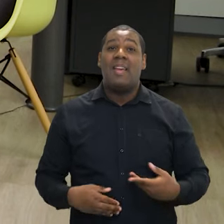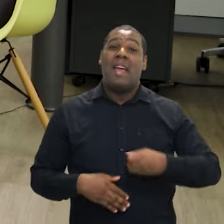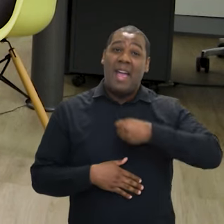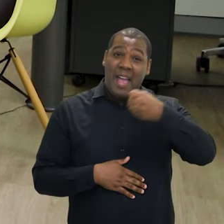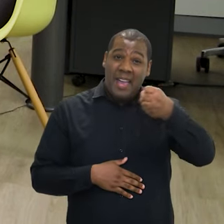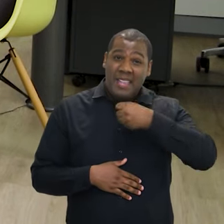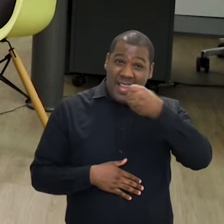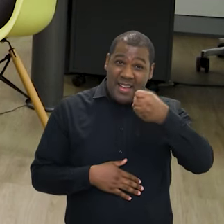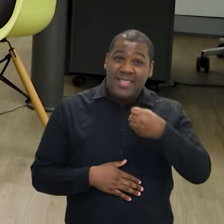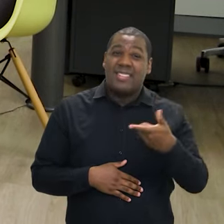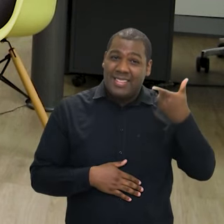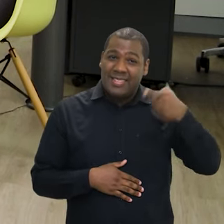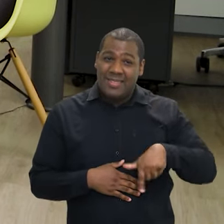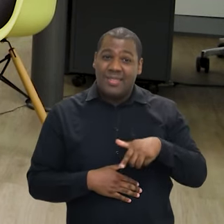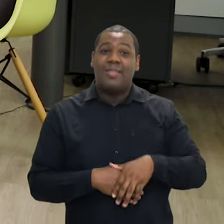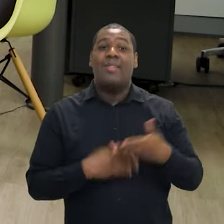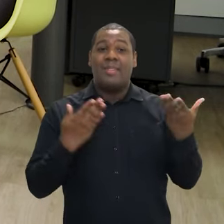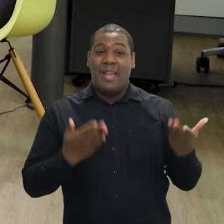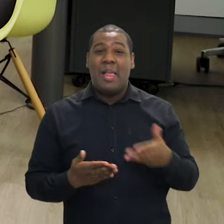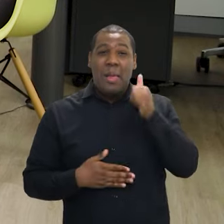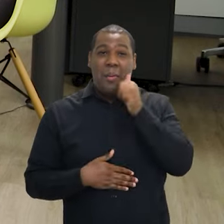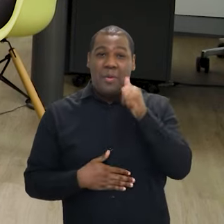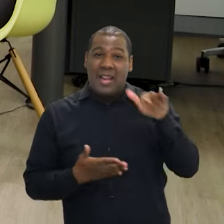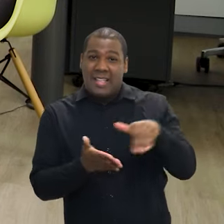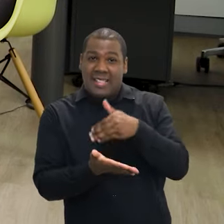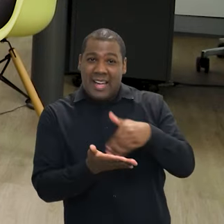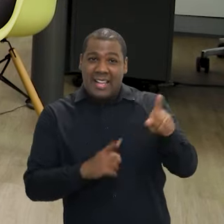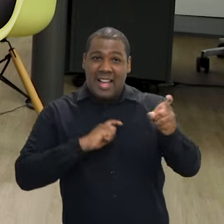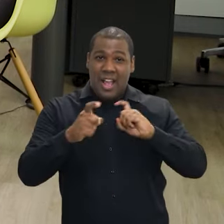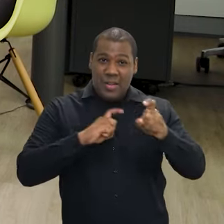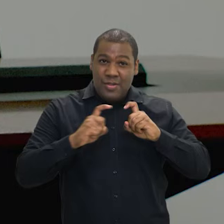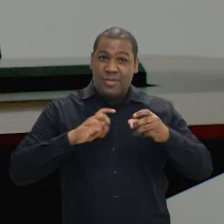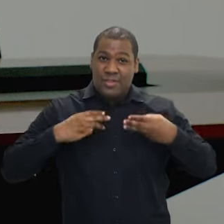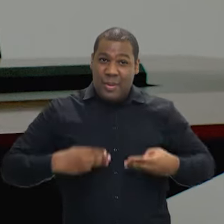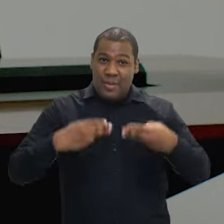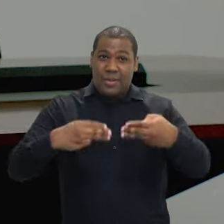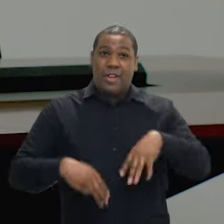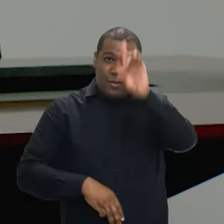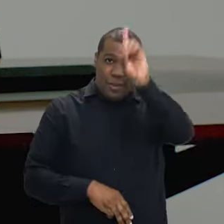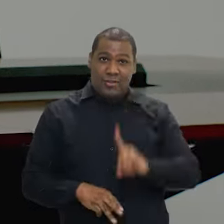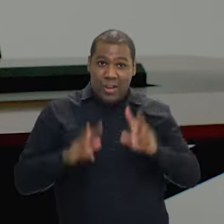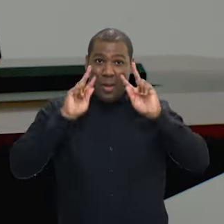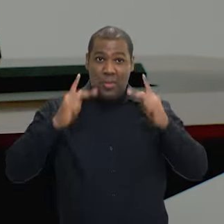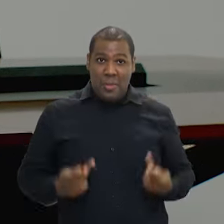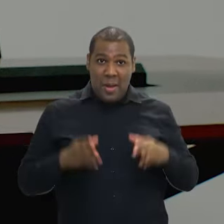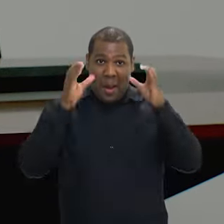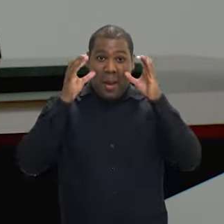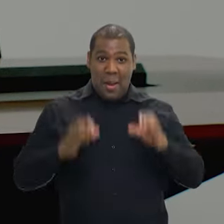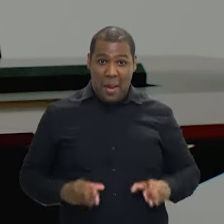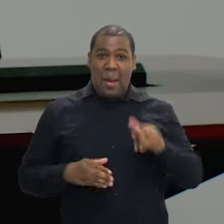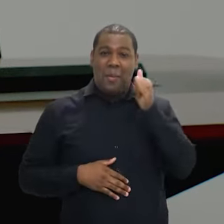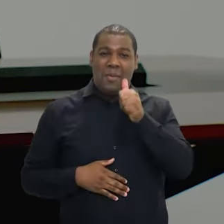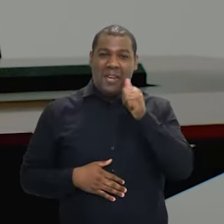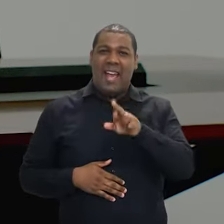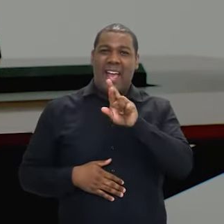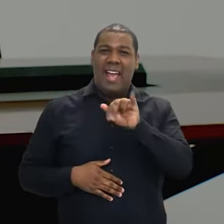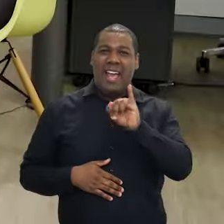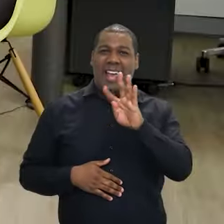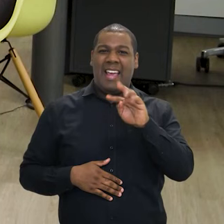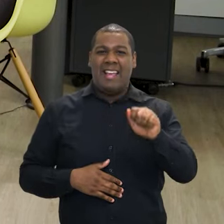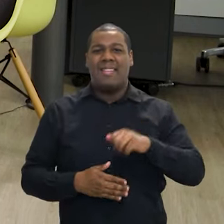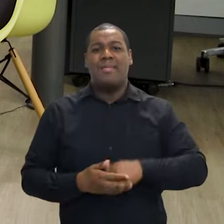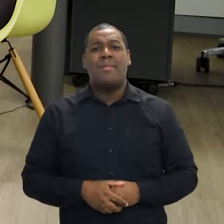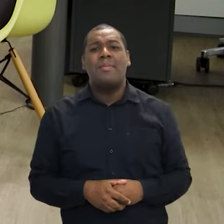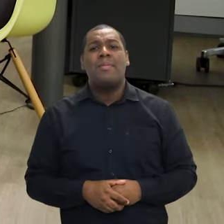O Brasil em Pauta já está de volta e a conversa hoje é com a secretária executiva do Ministério dos Direitos Humanos e Cidadania, Rita Oliveira.